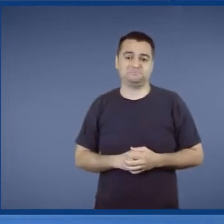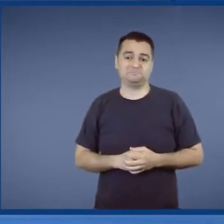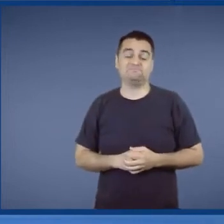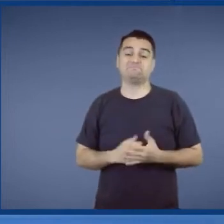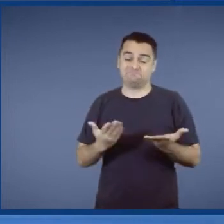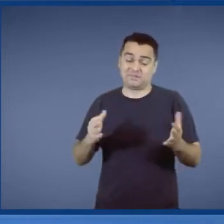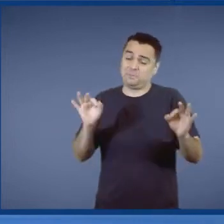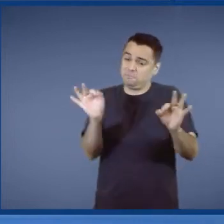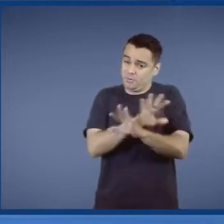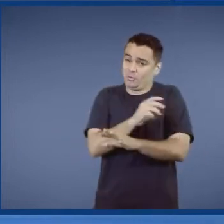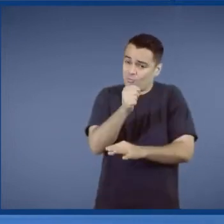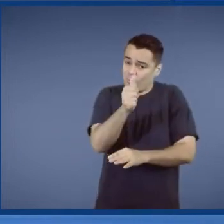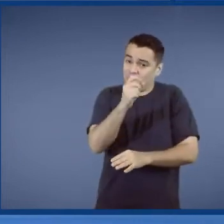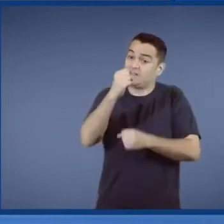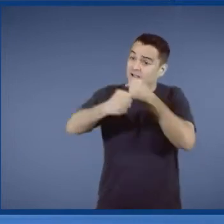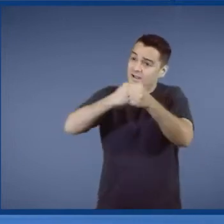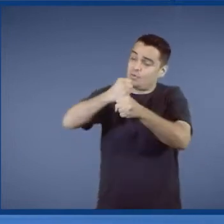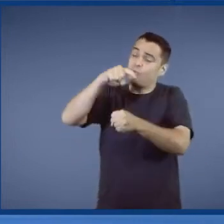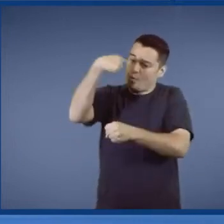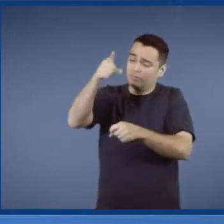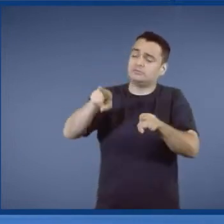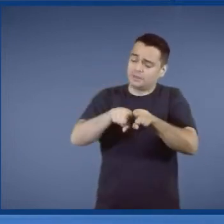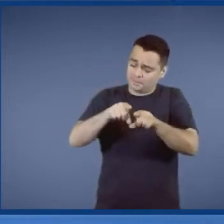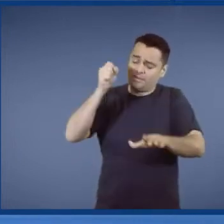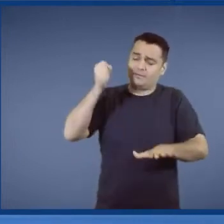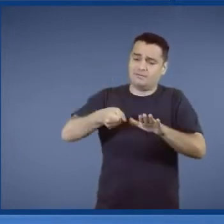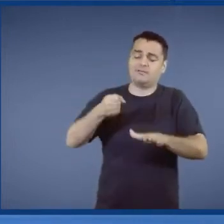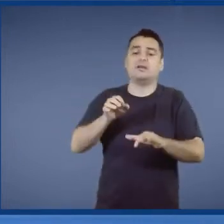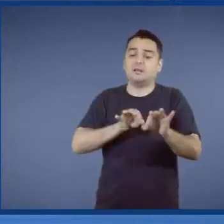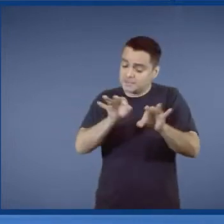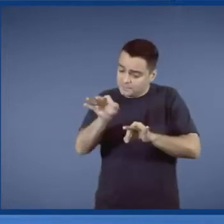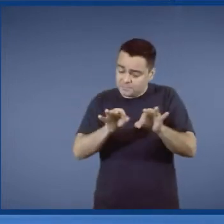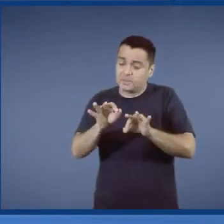está ficando pronto. Então, gente trabalhou pensando no futuro.